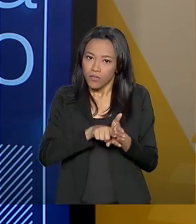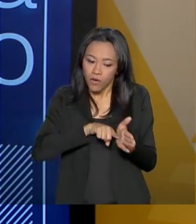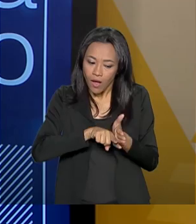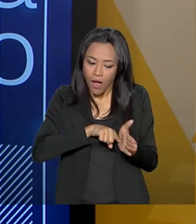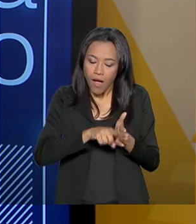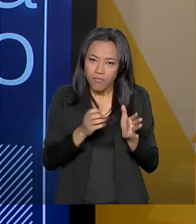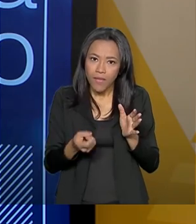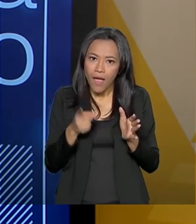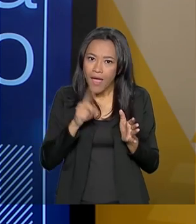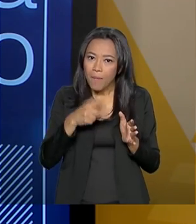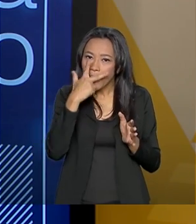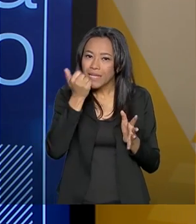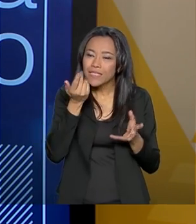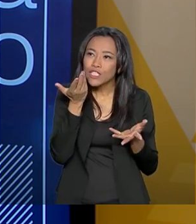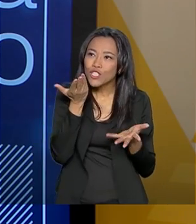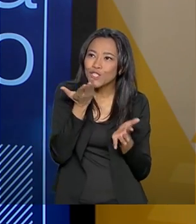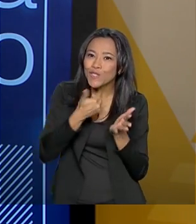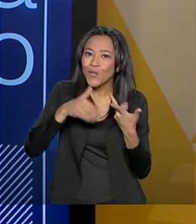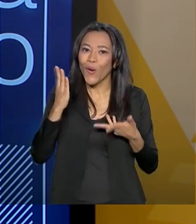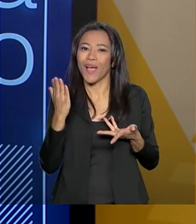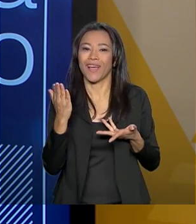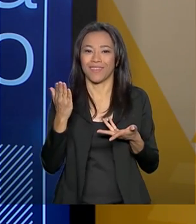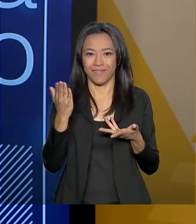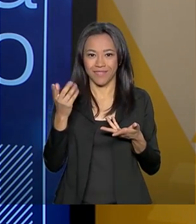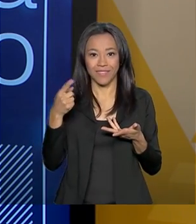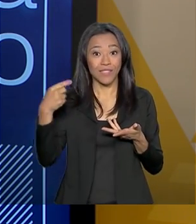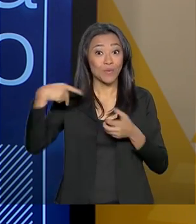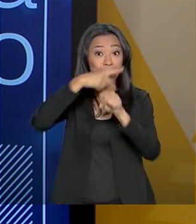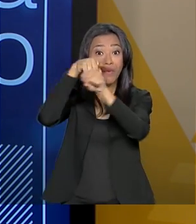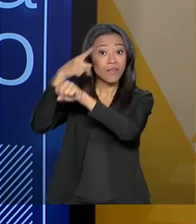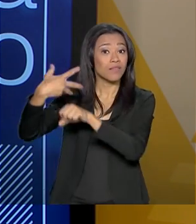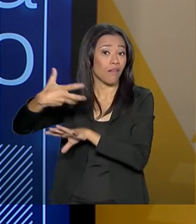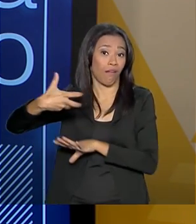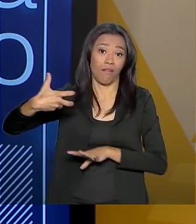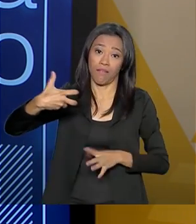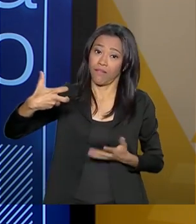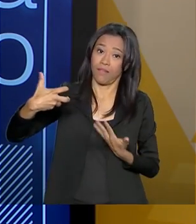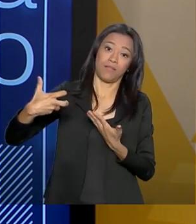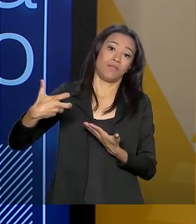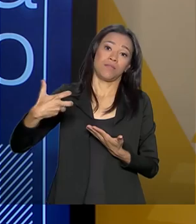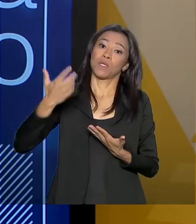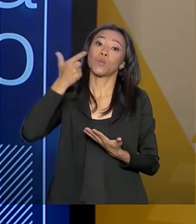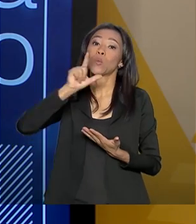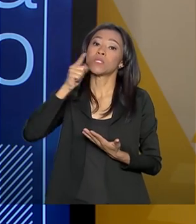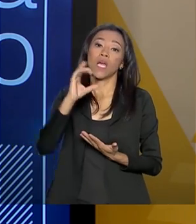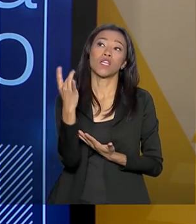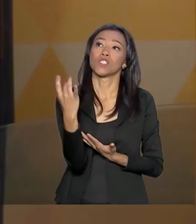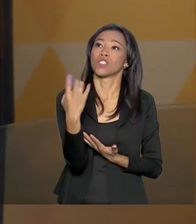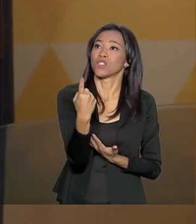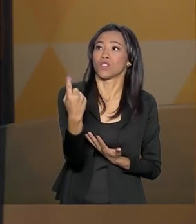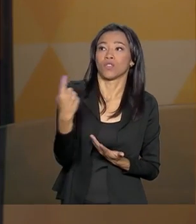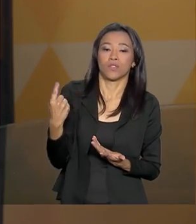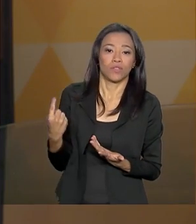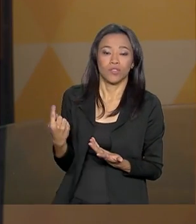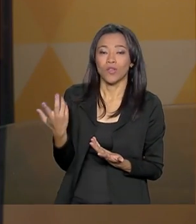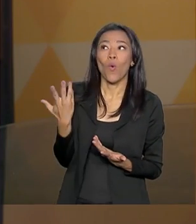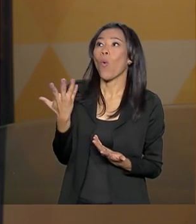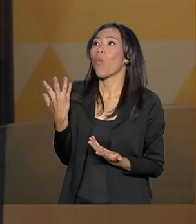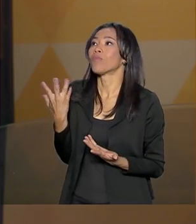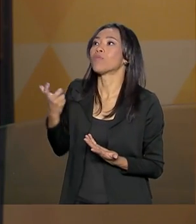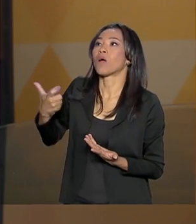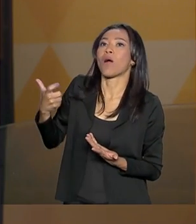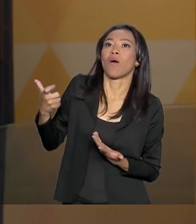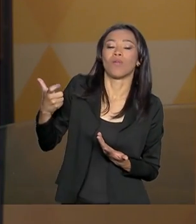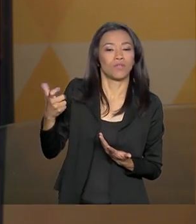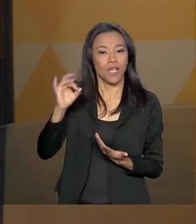moeda de troca que os países querem muito, porque não podem conseguir de nenhuma outra parte do mundo.